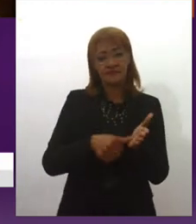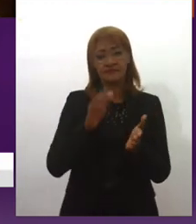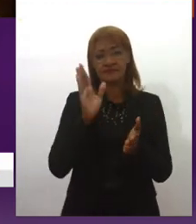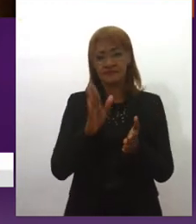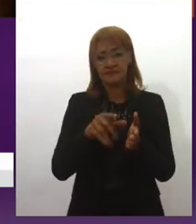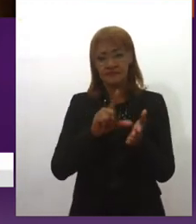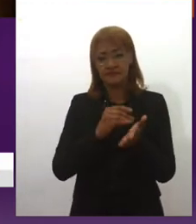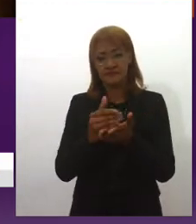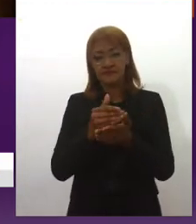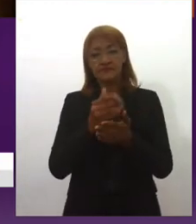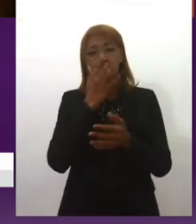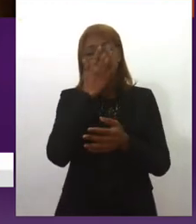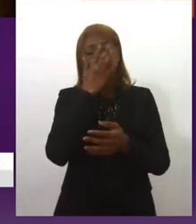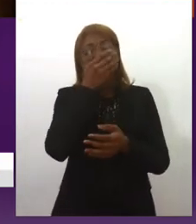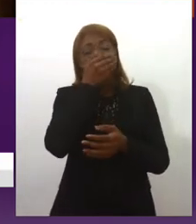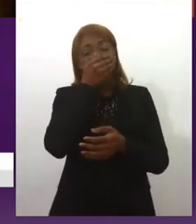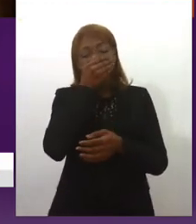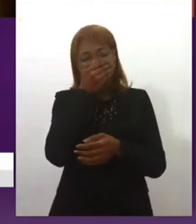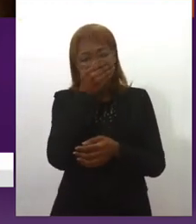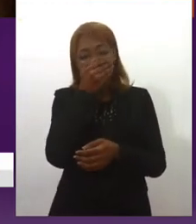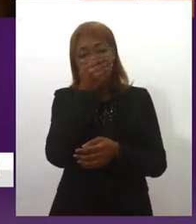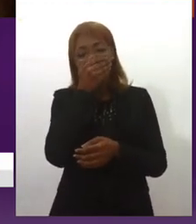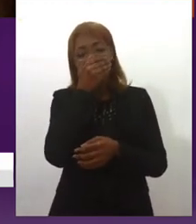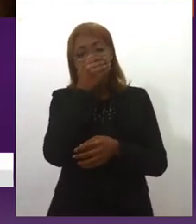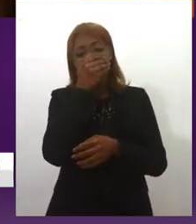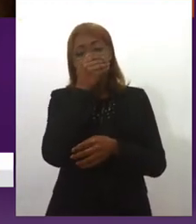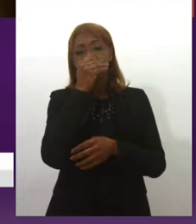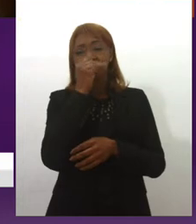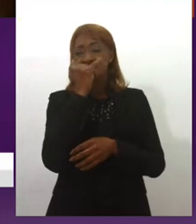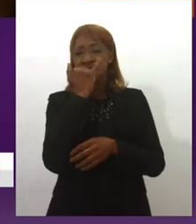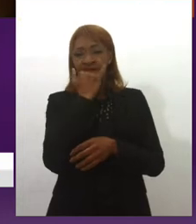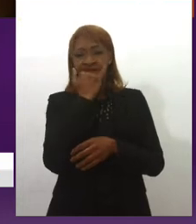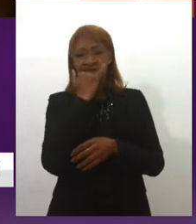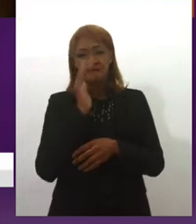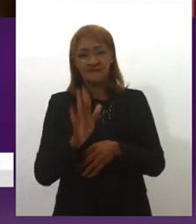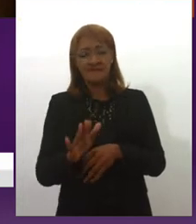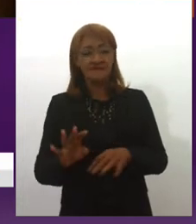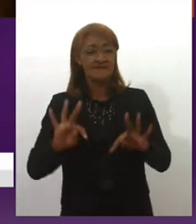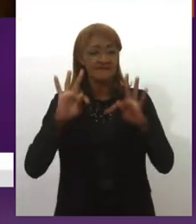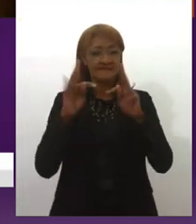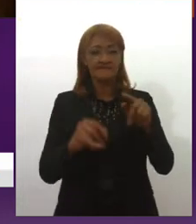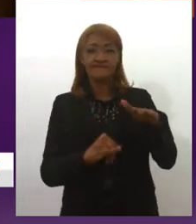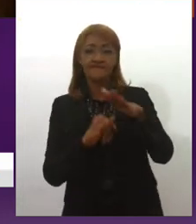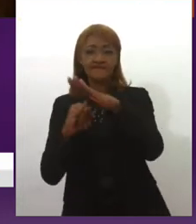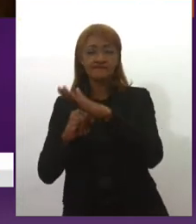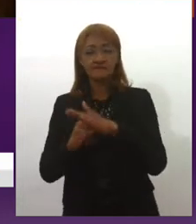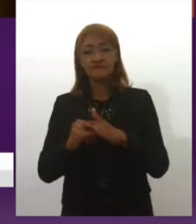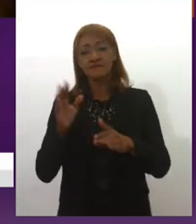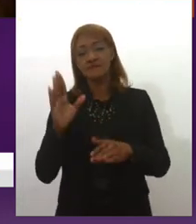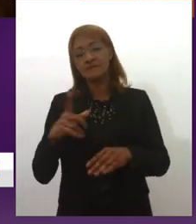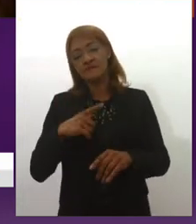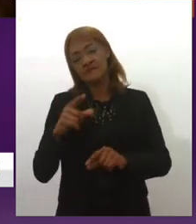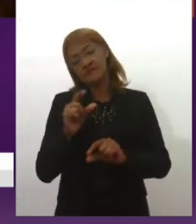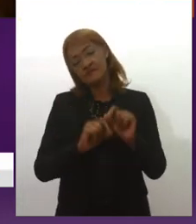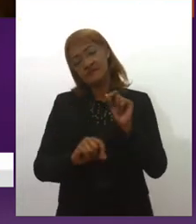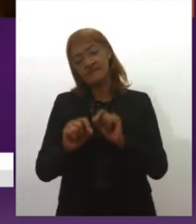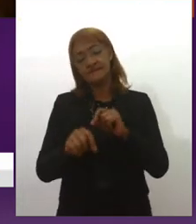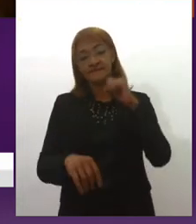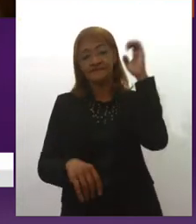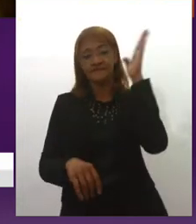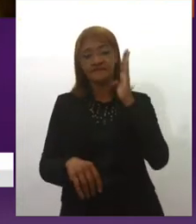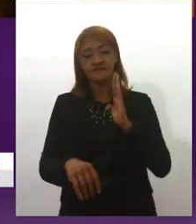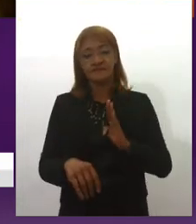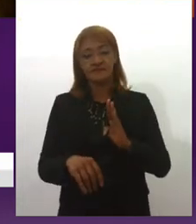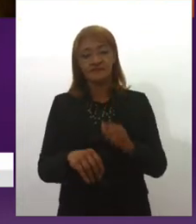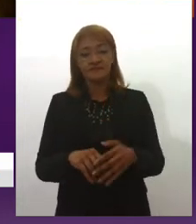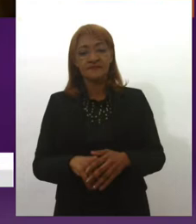UIN Brasil, a gente vai passar isso de forma nacional para que todos os institutos que atuam na área nuclear no Brasil, eles tenham,